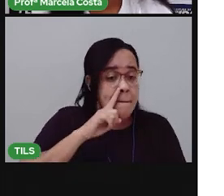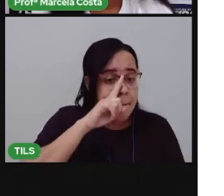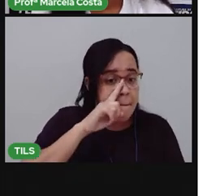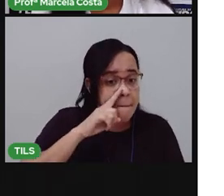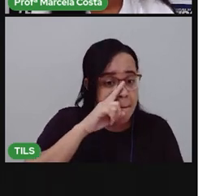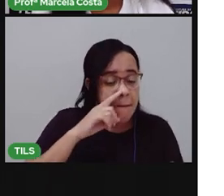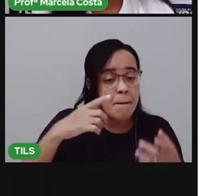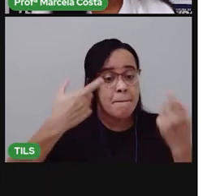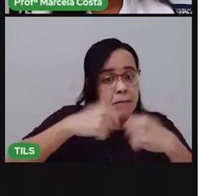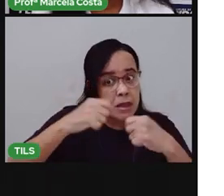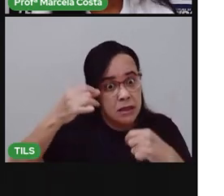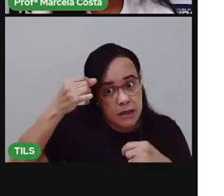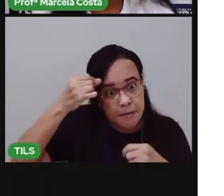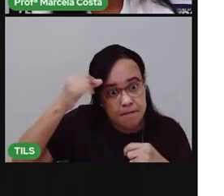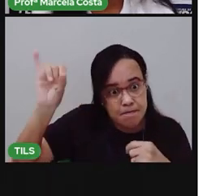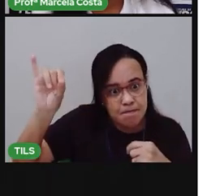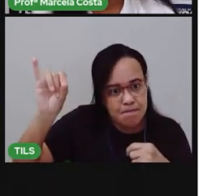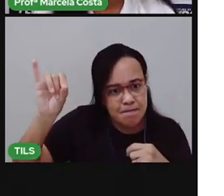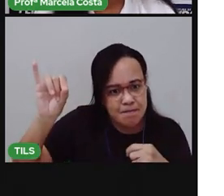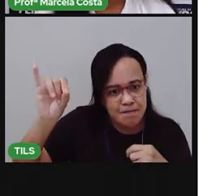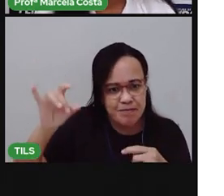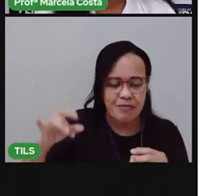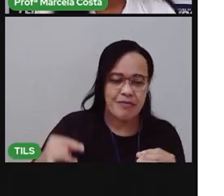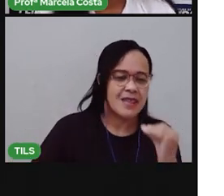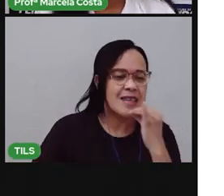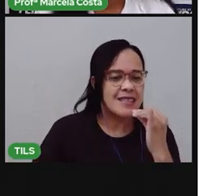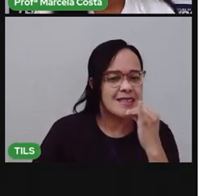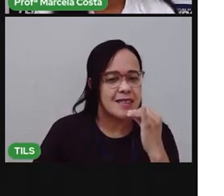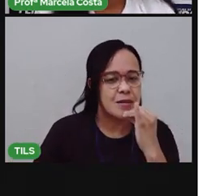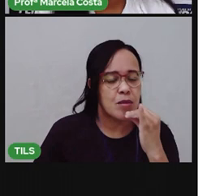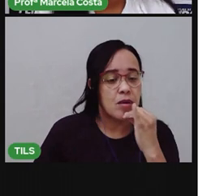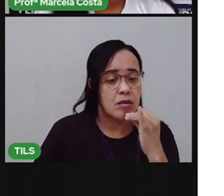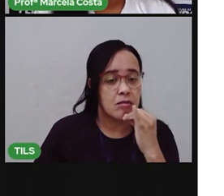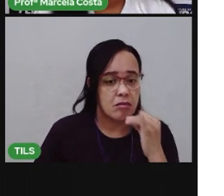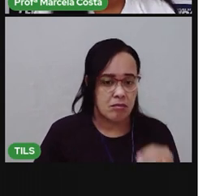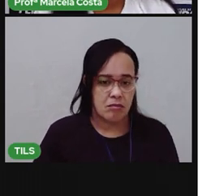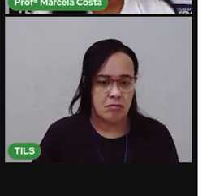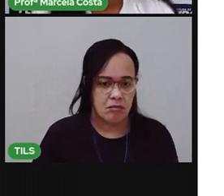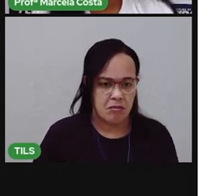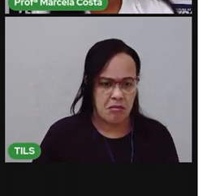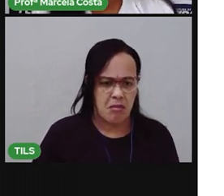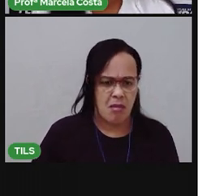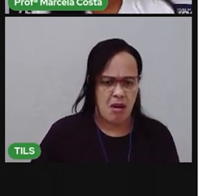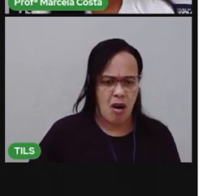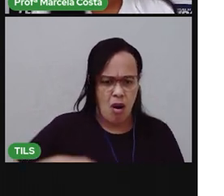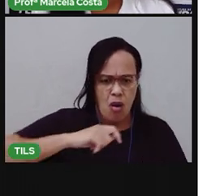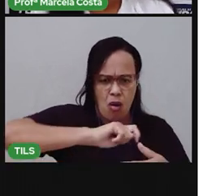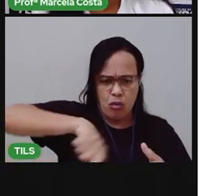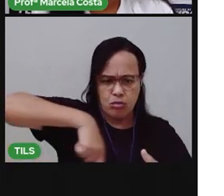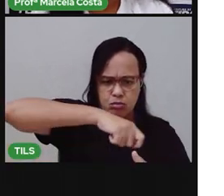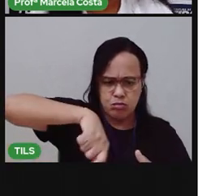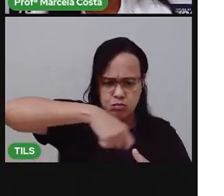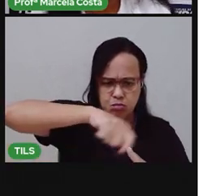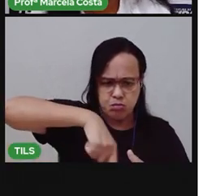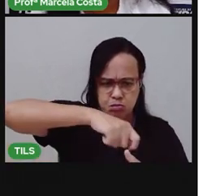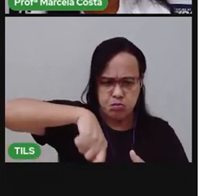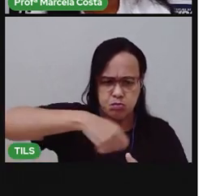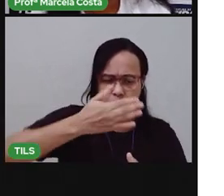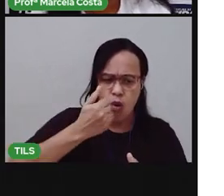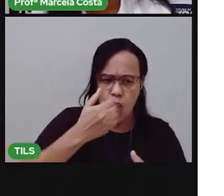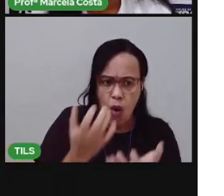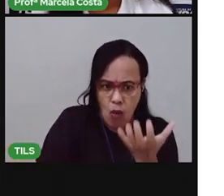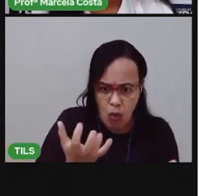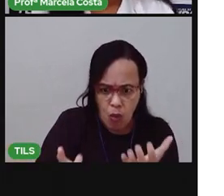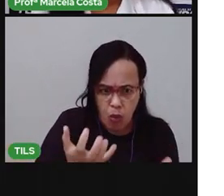delas. Algumas dessas tarefas são, por exemplo, mexer no fogão. Não pode.